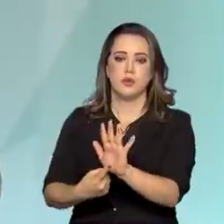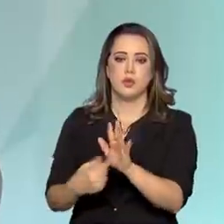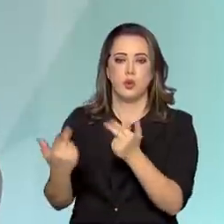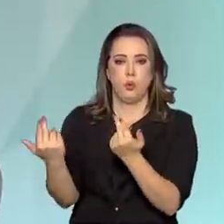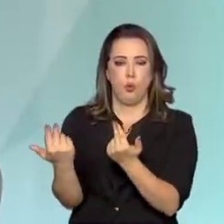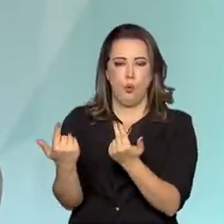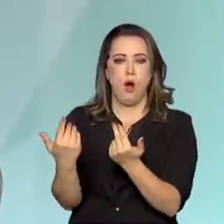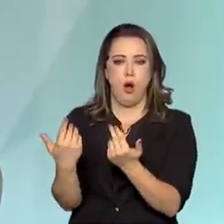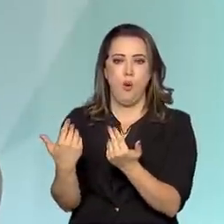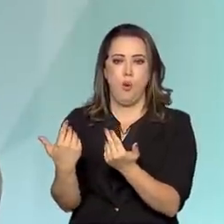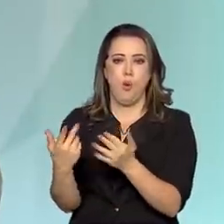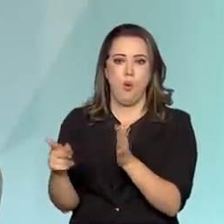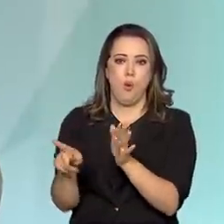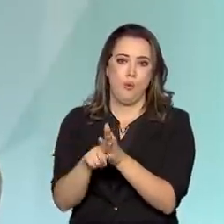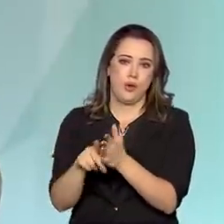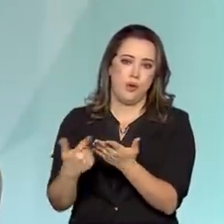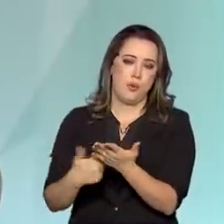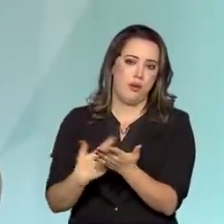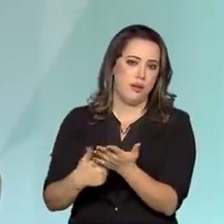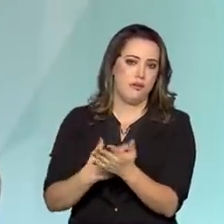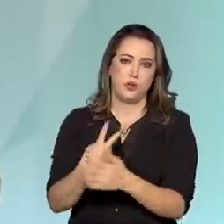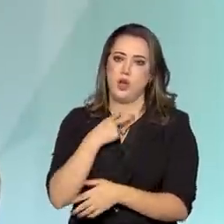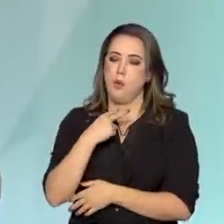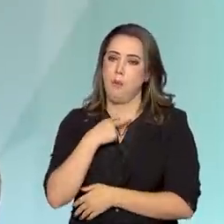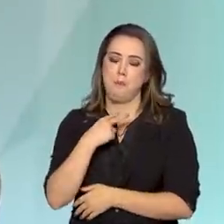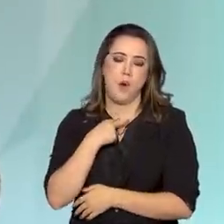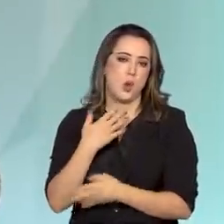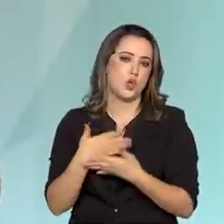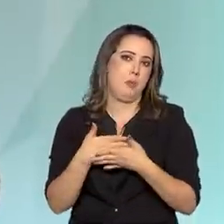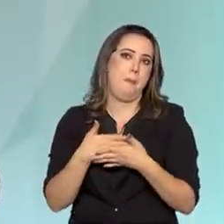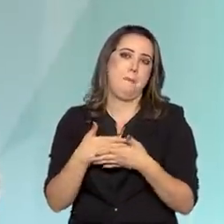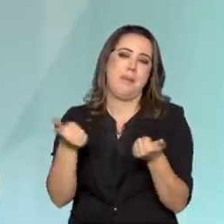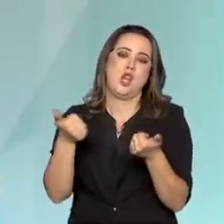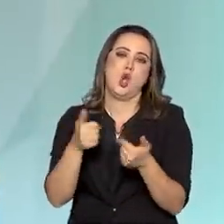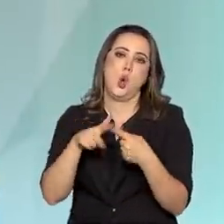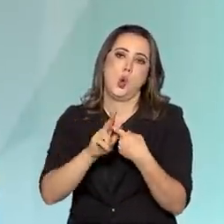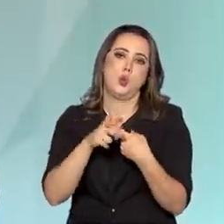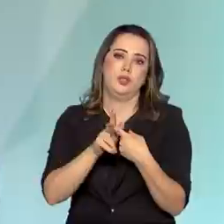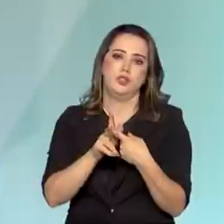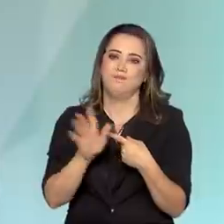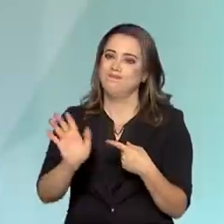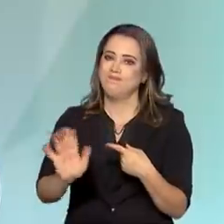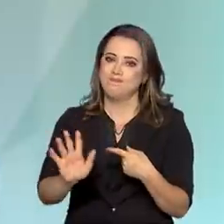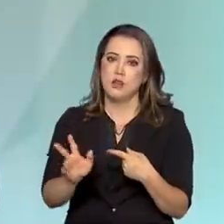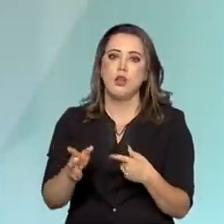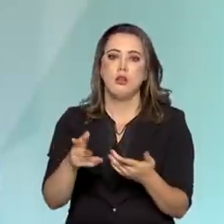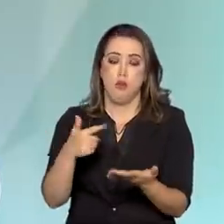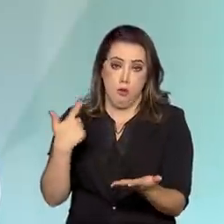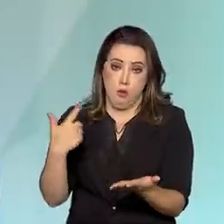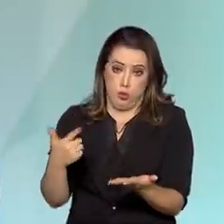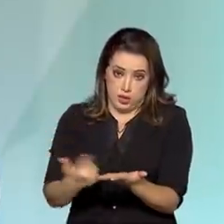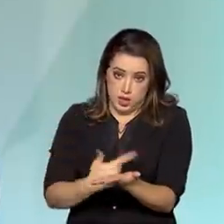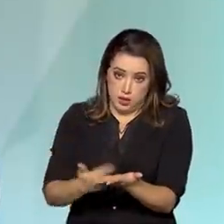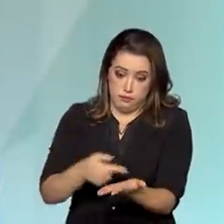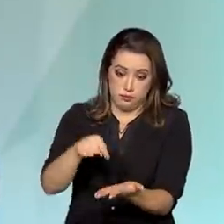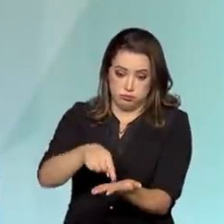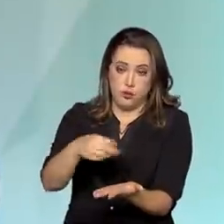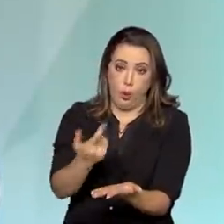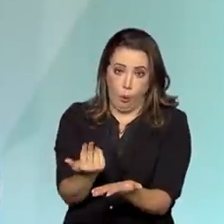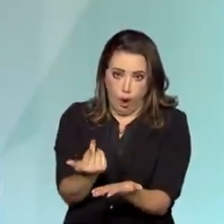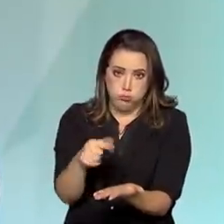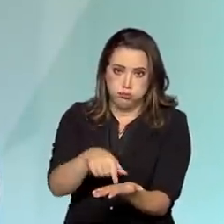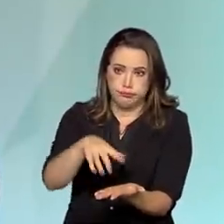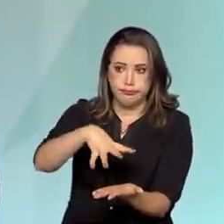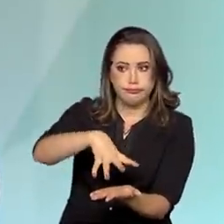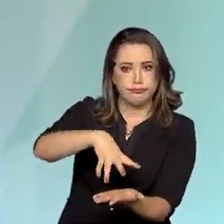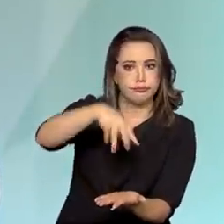original. A gente não pode aperfeiçoar, a gente não pode pintar, melhorar a cor, nem nada. A ideia é tentar captar com todas as características originais. E